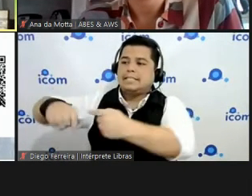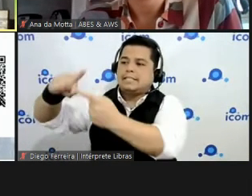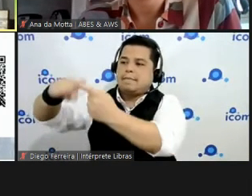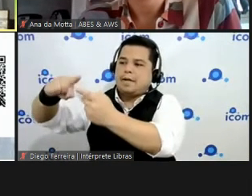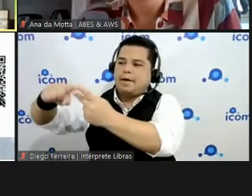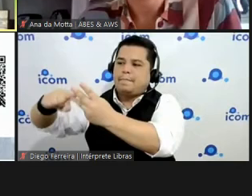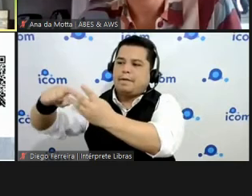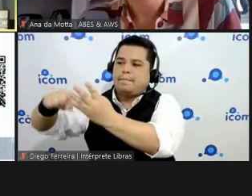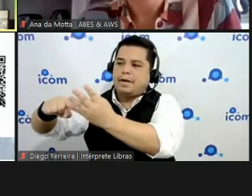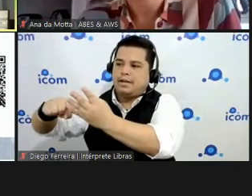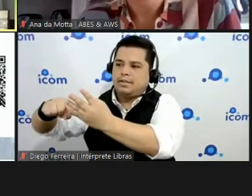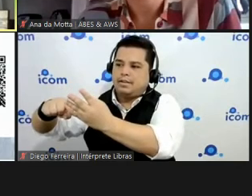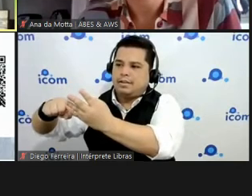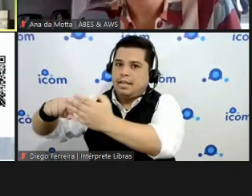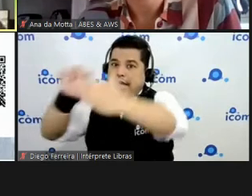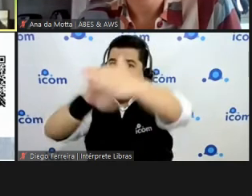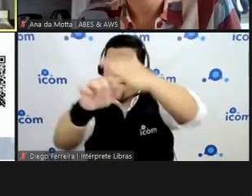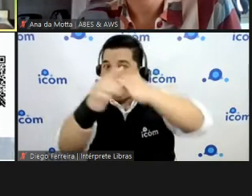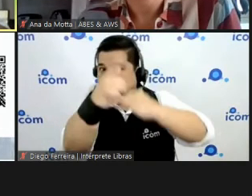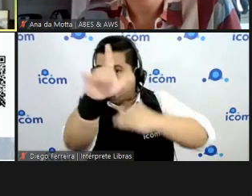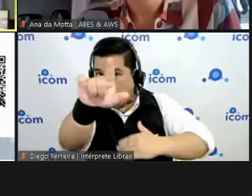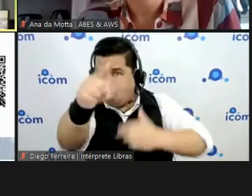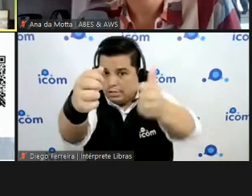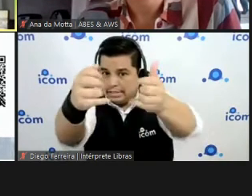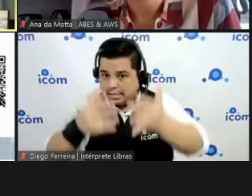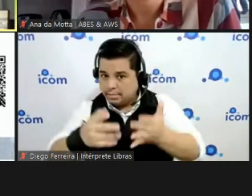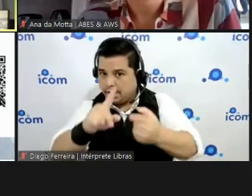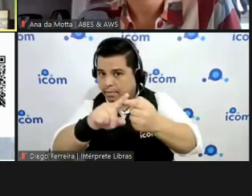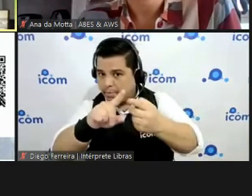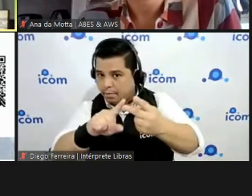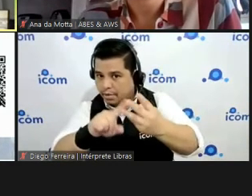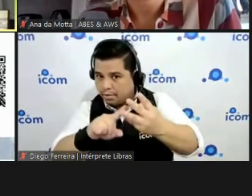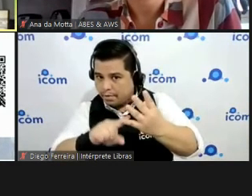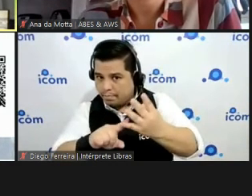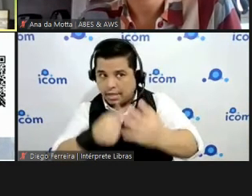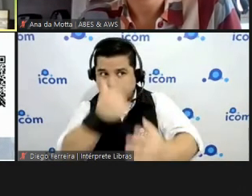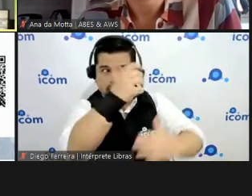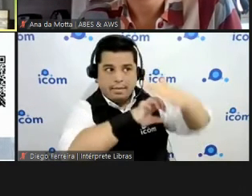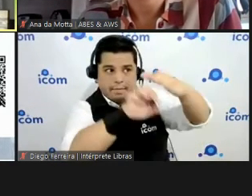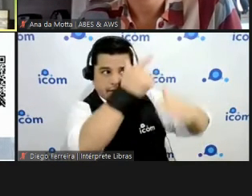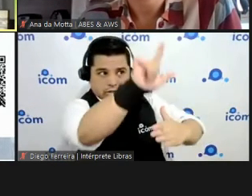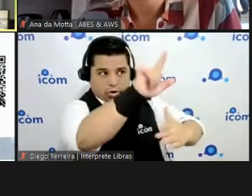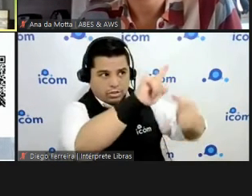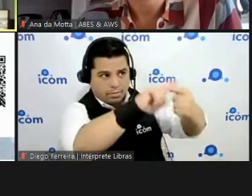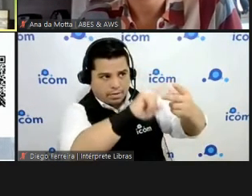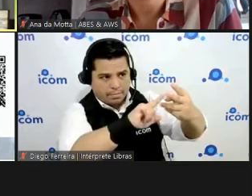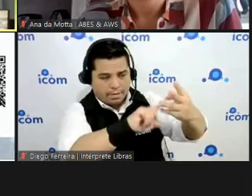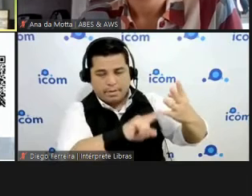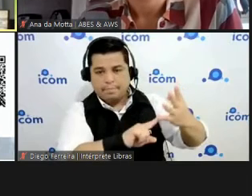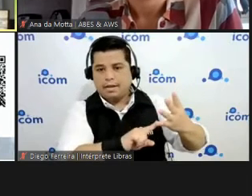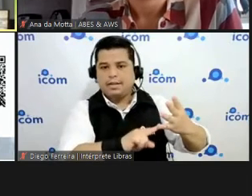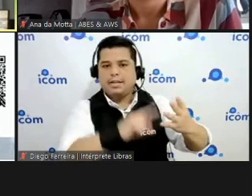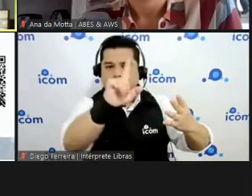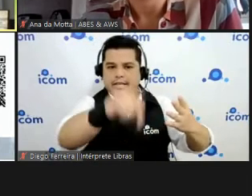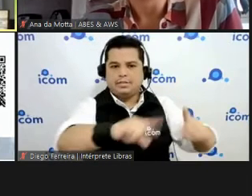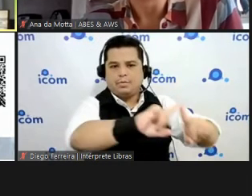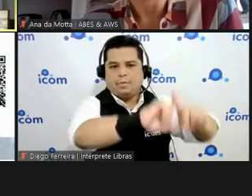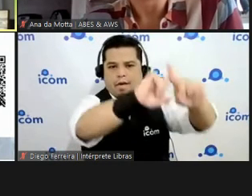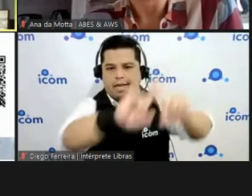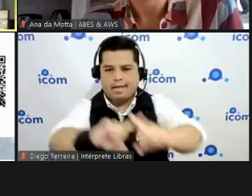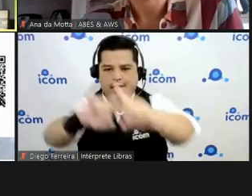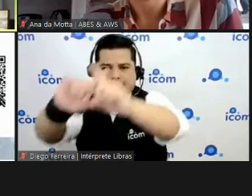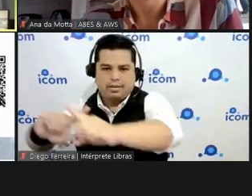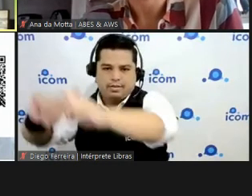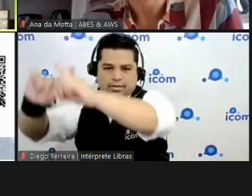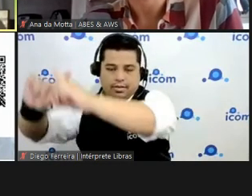diz qual é a mais aderente o que a gente acha que é o melhor e segue e aí faz a contratação dessa